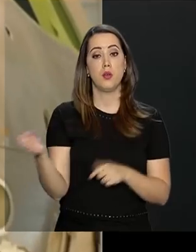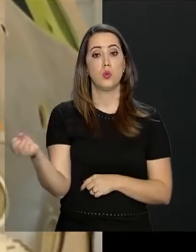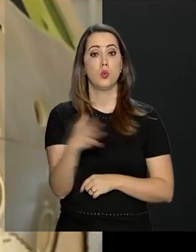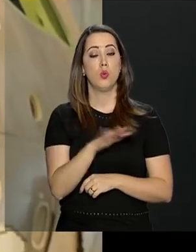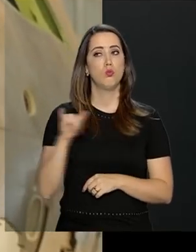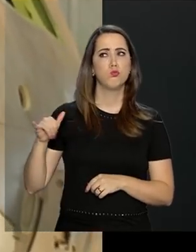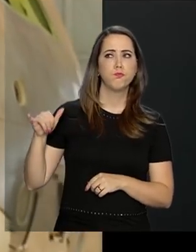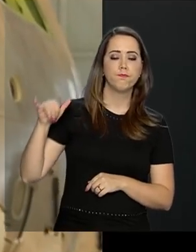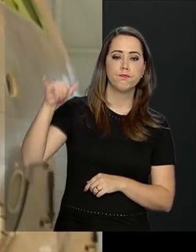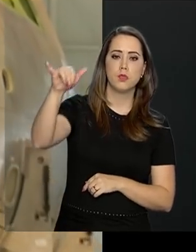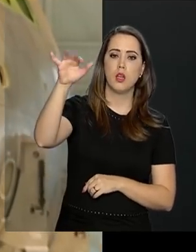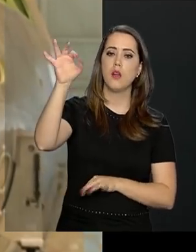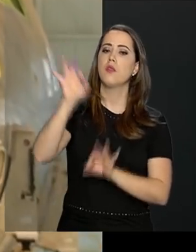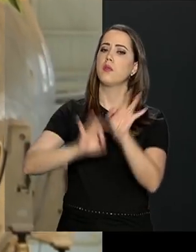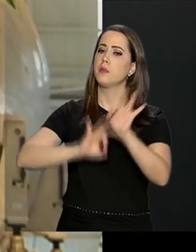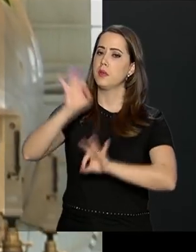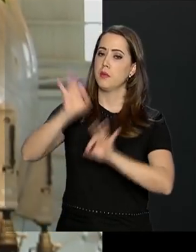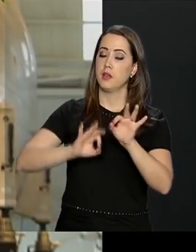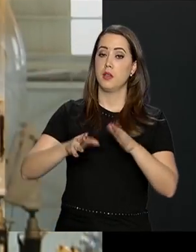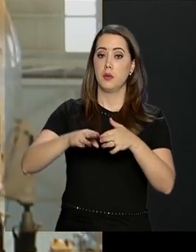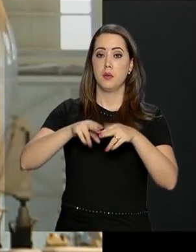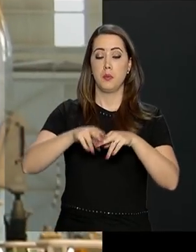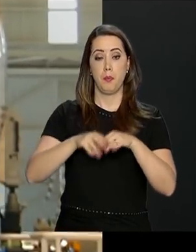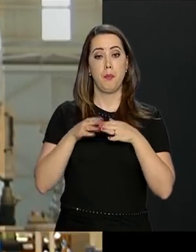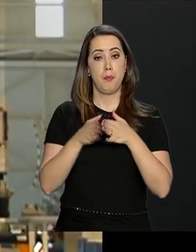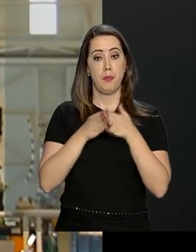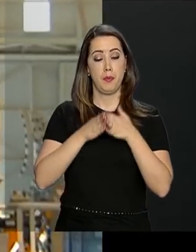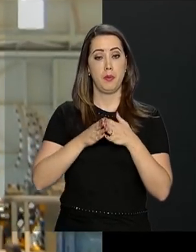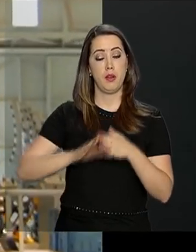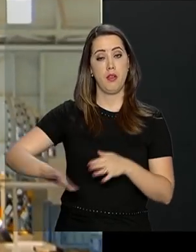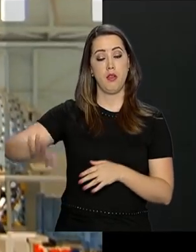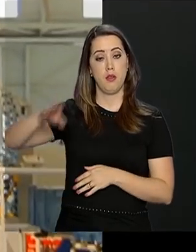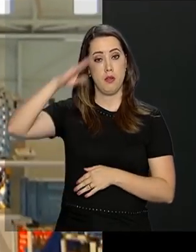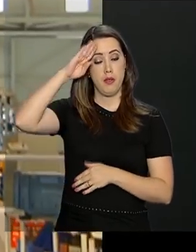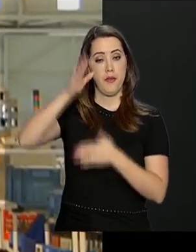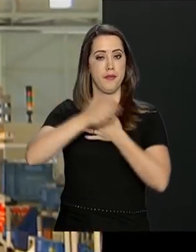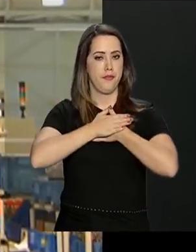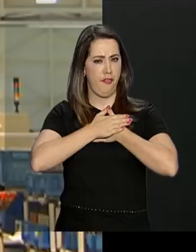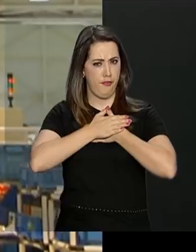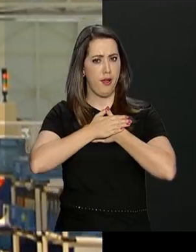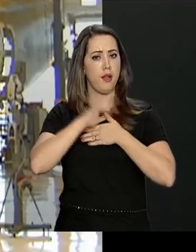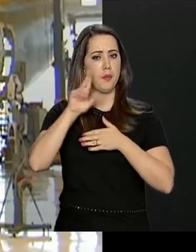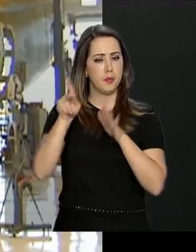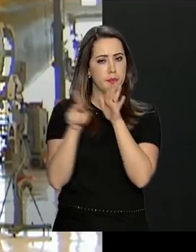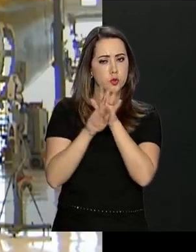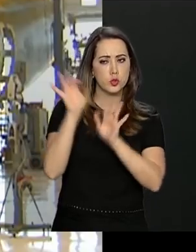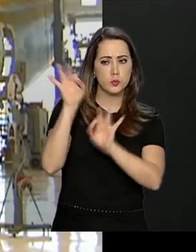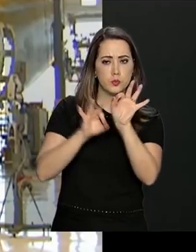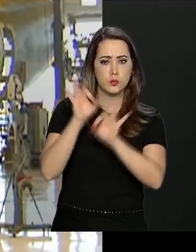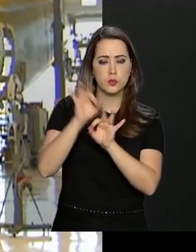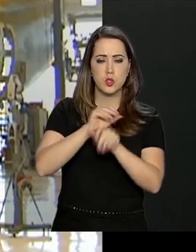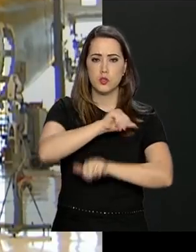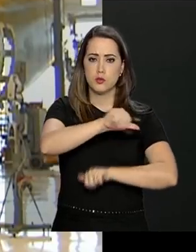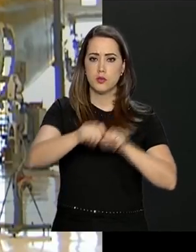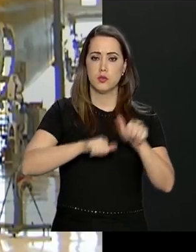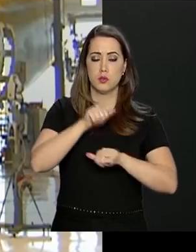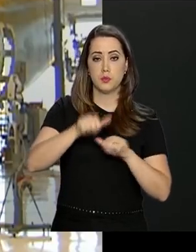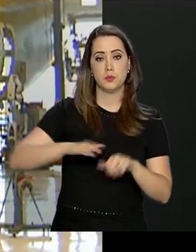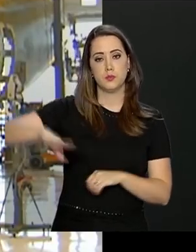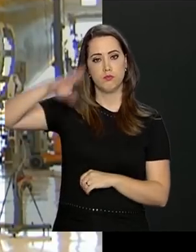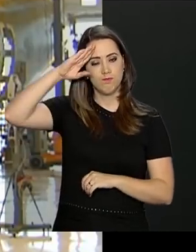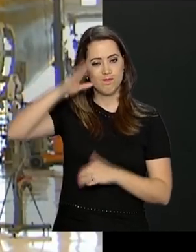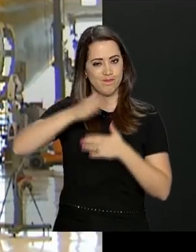foi desenvolvido a pedido da Força Aérea Brasileira e faz parte do projeto de modernização da aeronáutica. 28